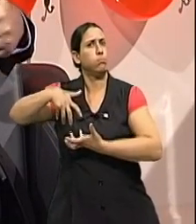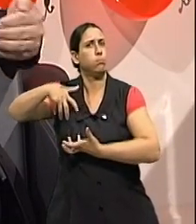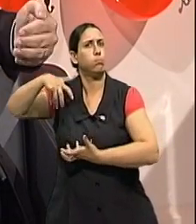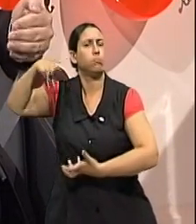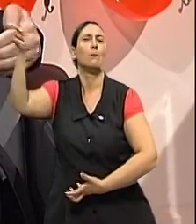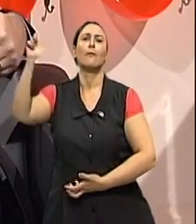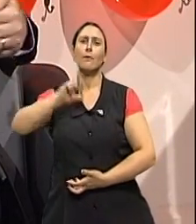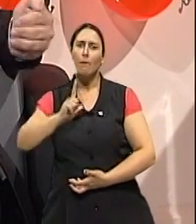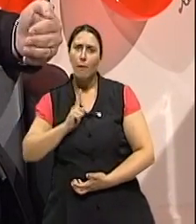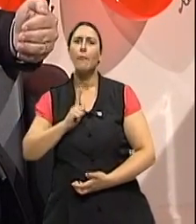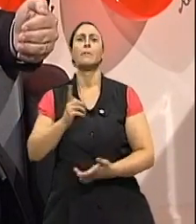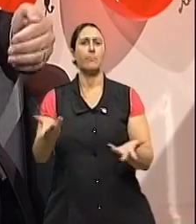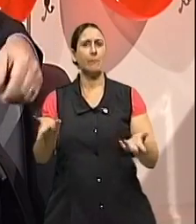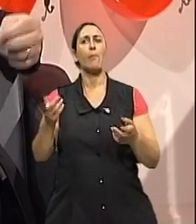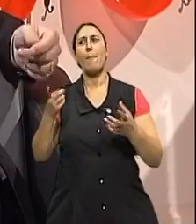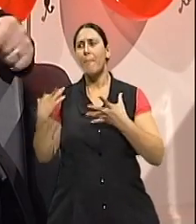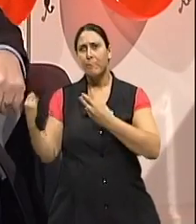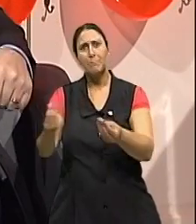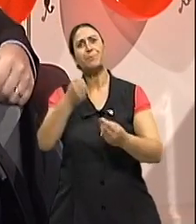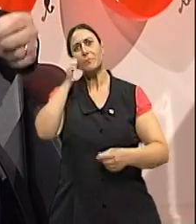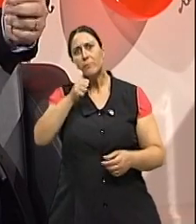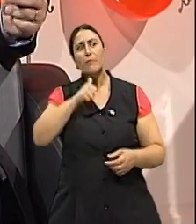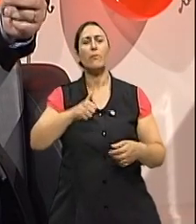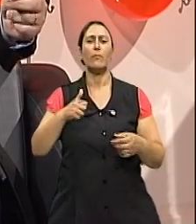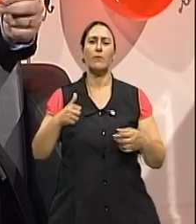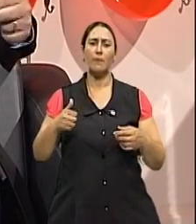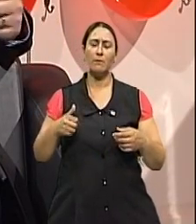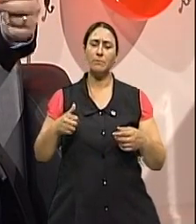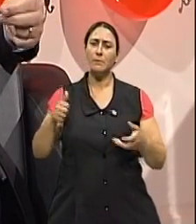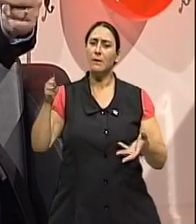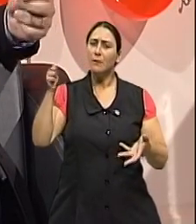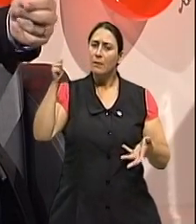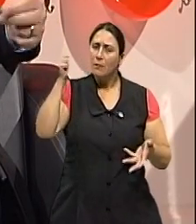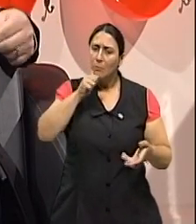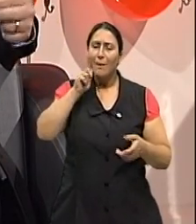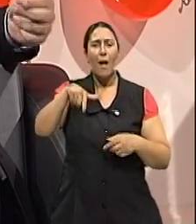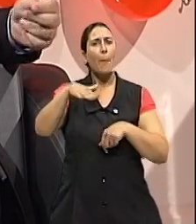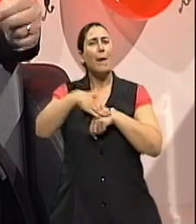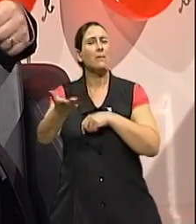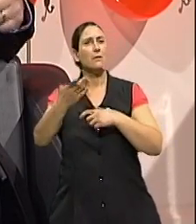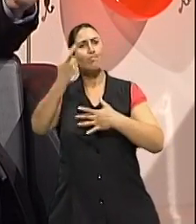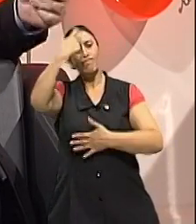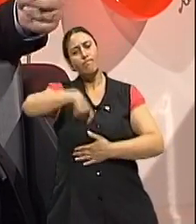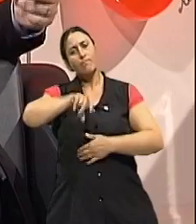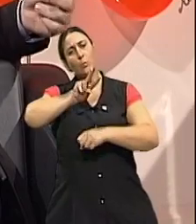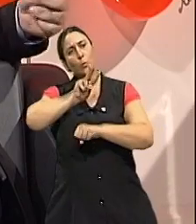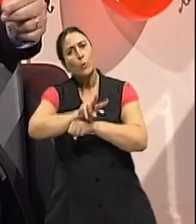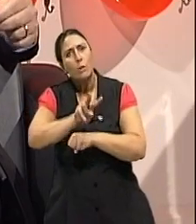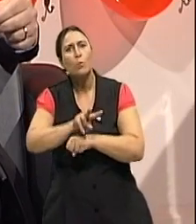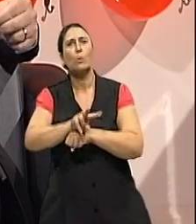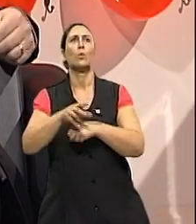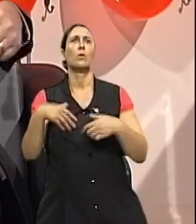mais o suporte, mais as perdas, né? A mulher, por exemplo, ela assume muito mais o papel de cuidador do que o